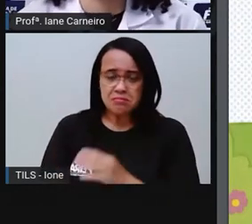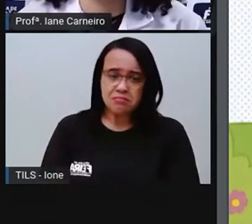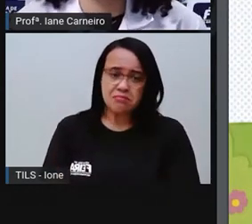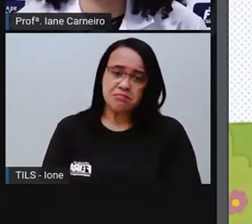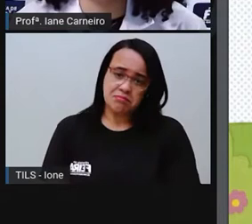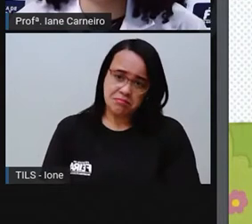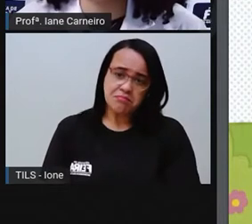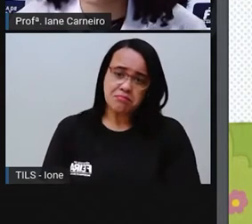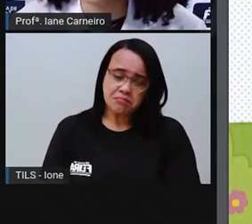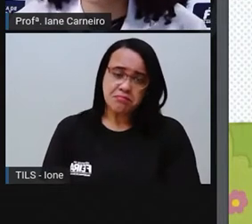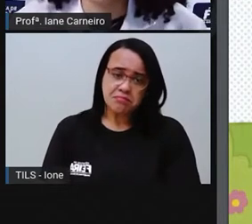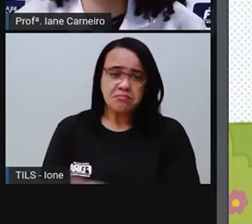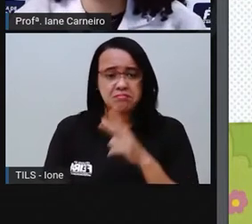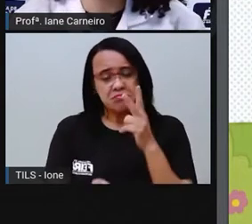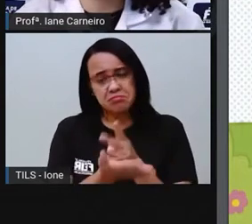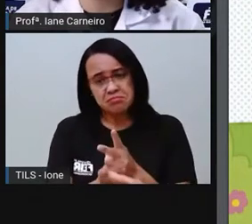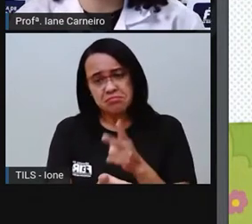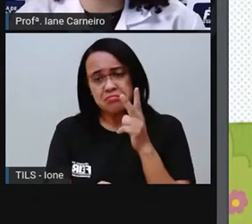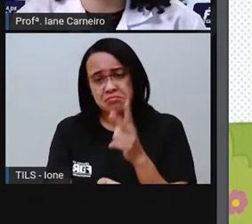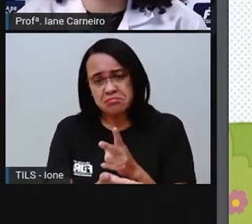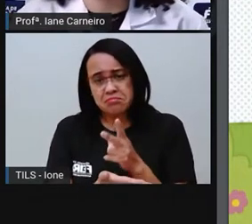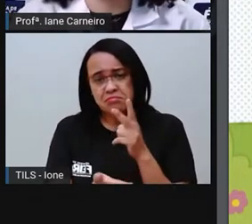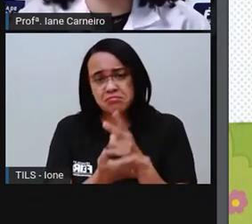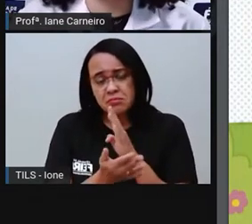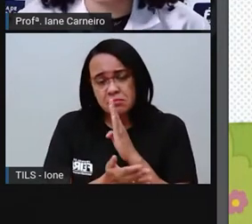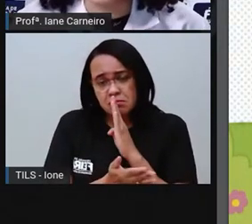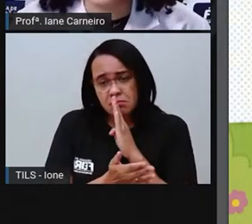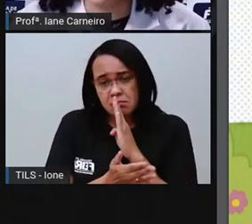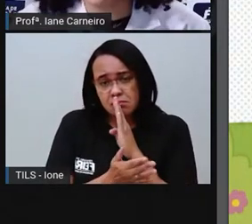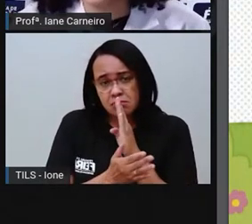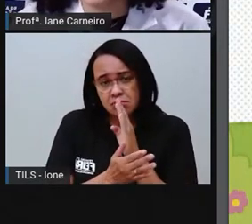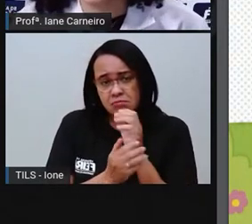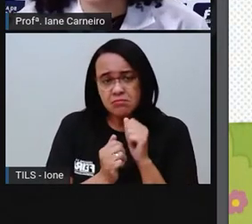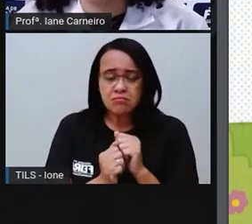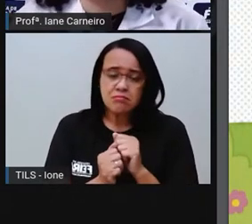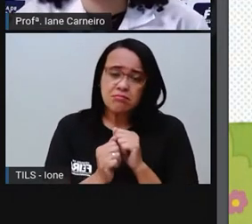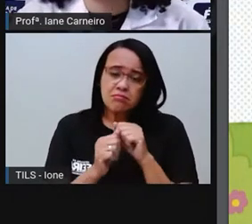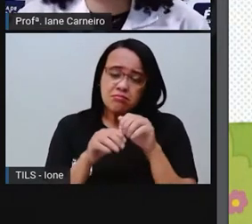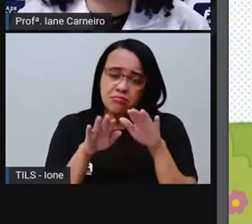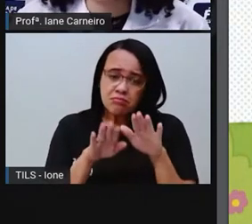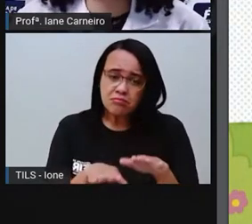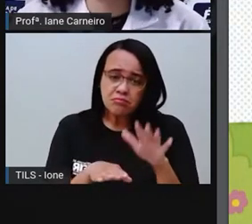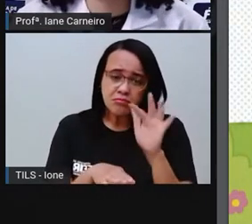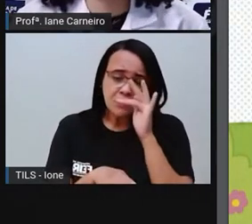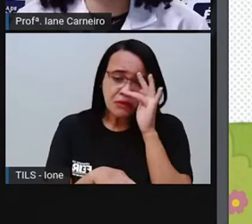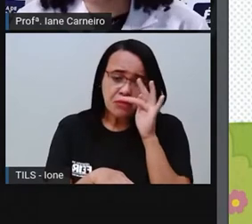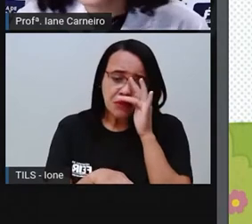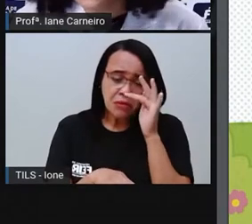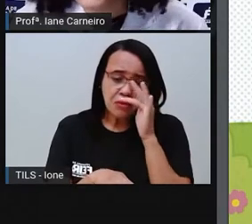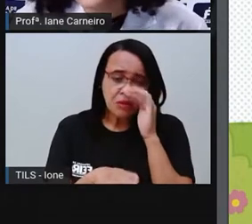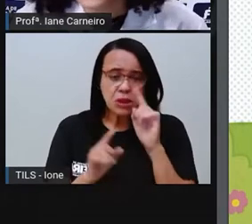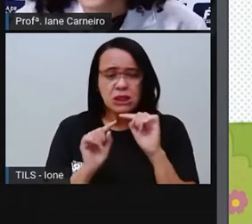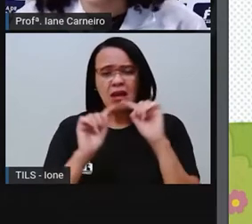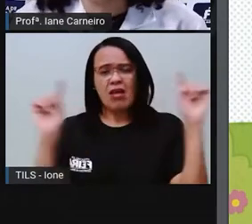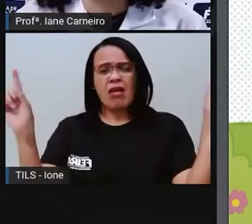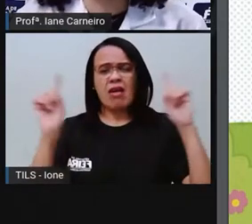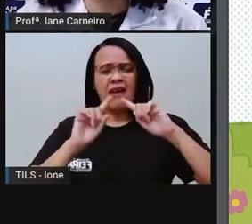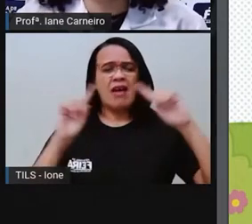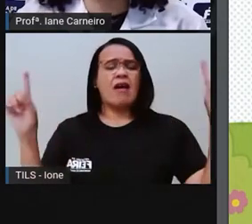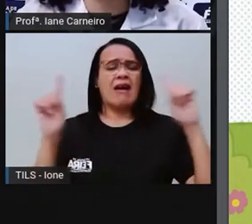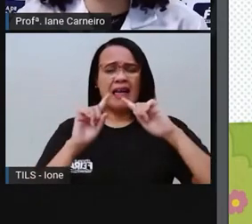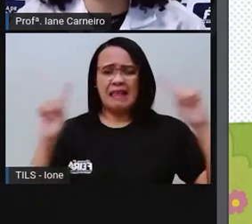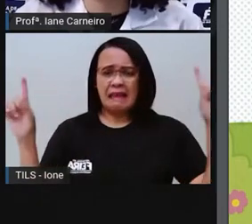Ficava sempre quietinha, pousada em uma flor, reclamando o tempo inteiro,